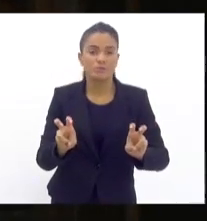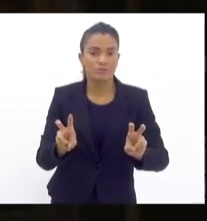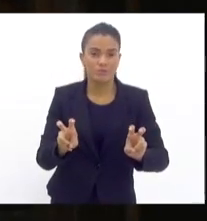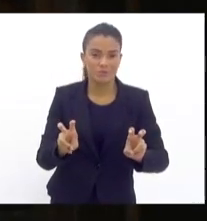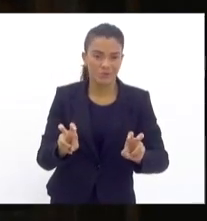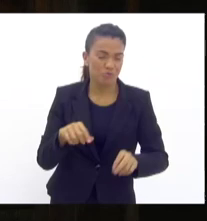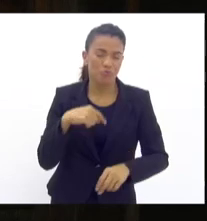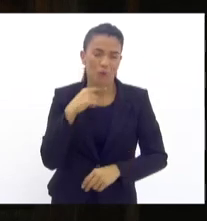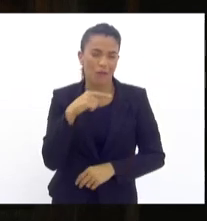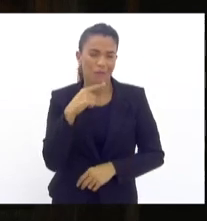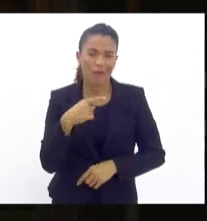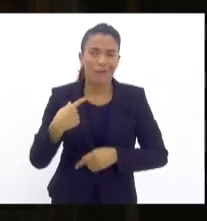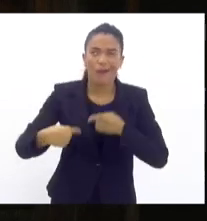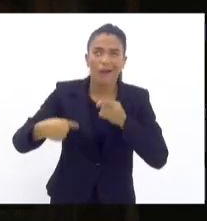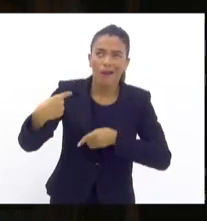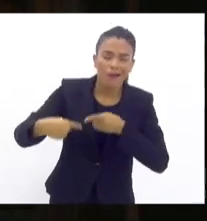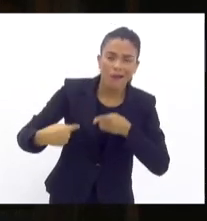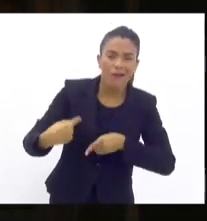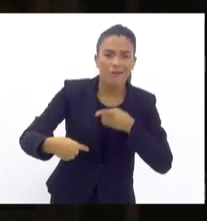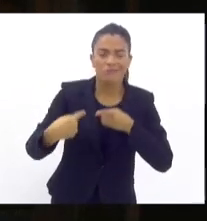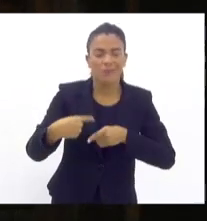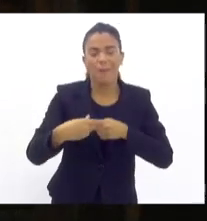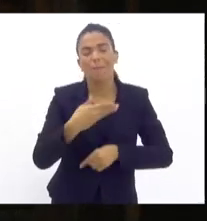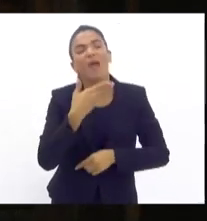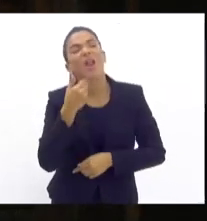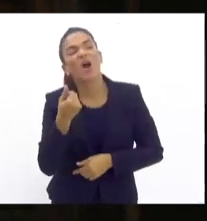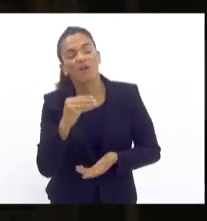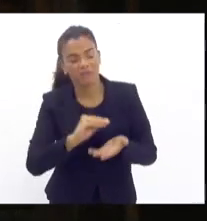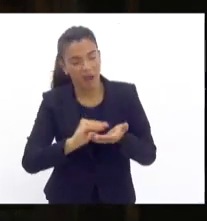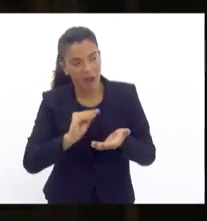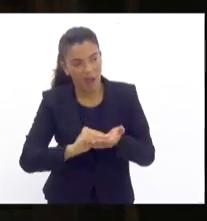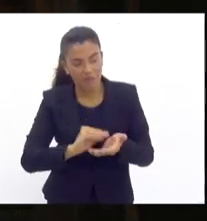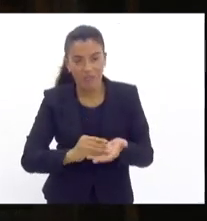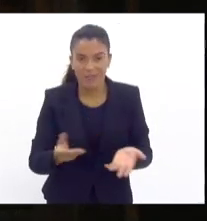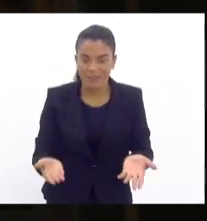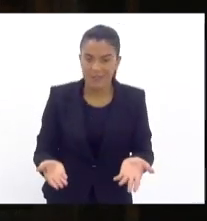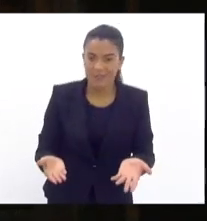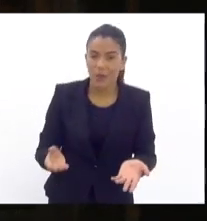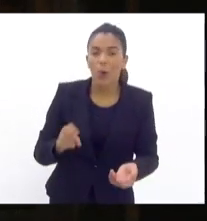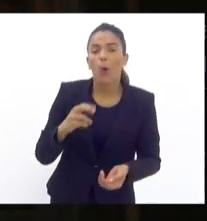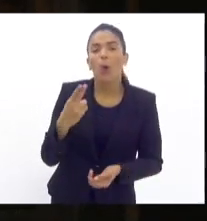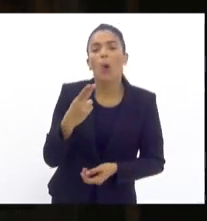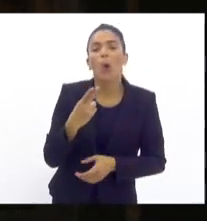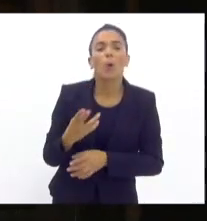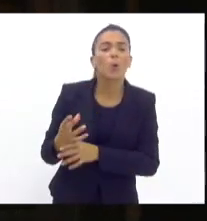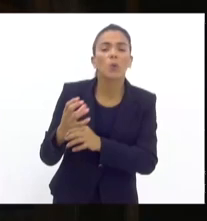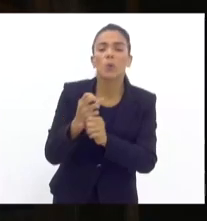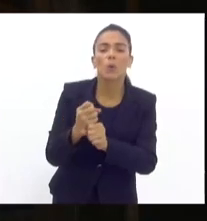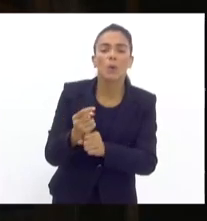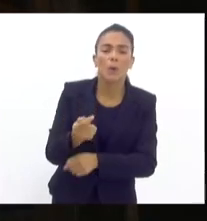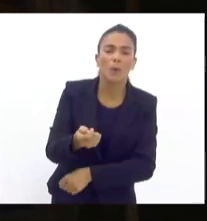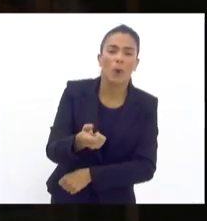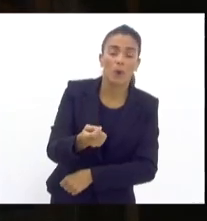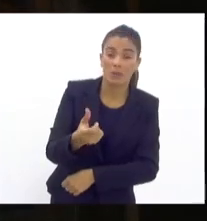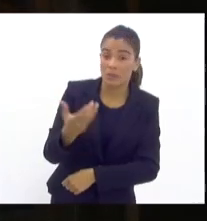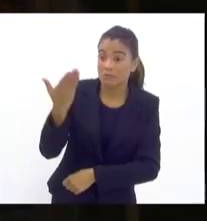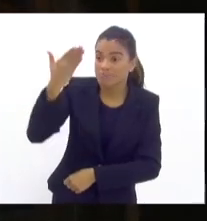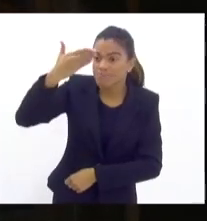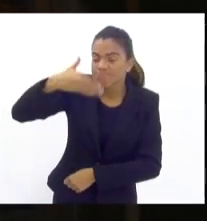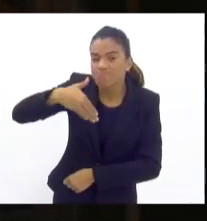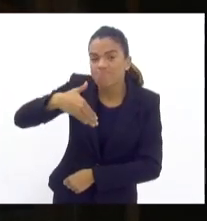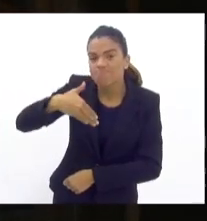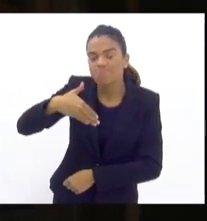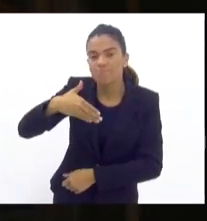adianta vir discutir uma melhoria, um pequeno índice. Se ele não apresentar uma solução